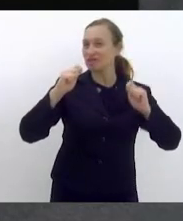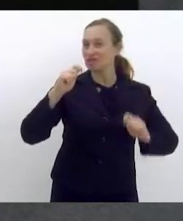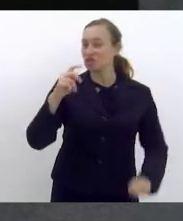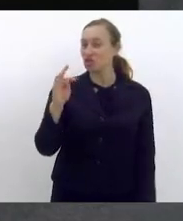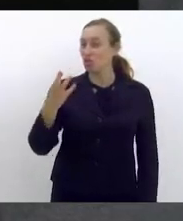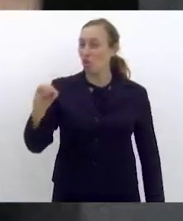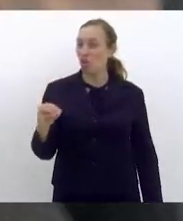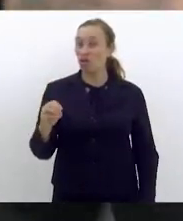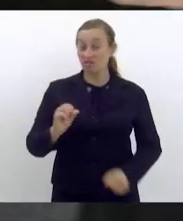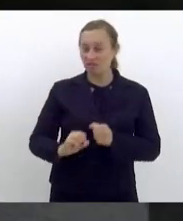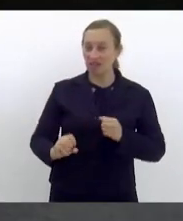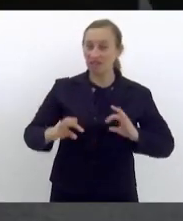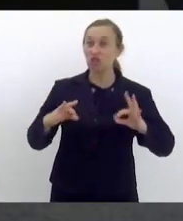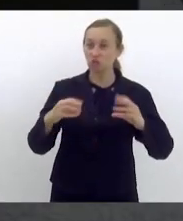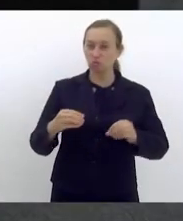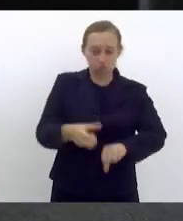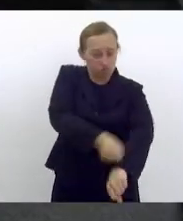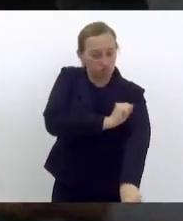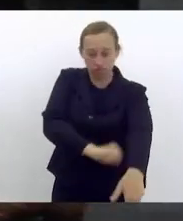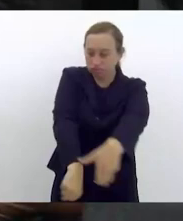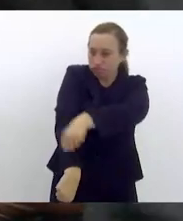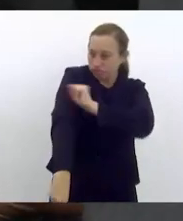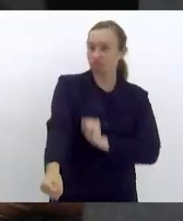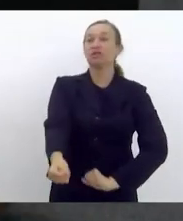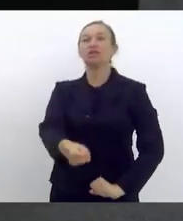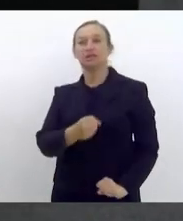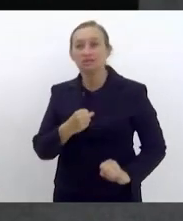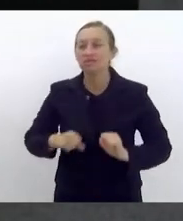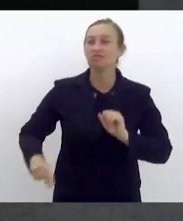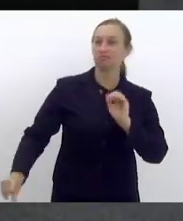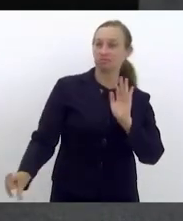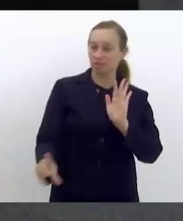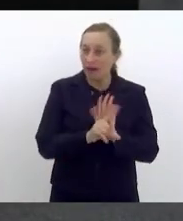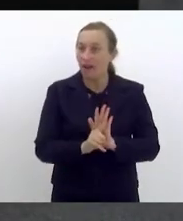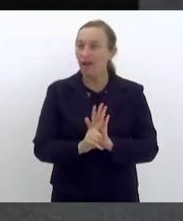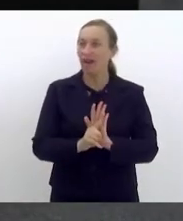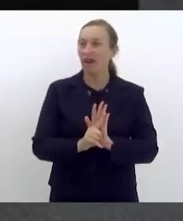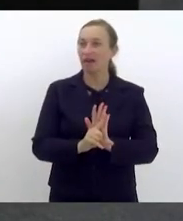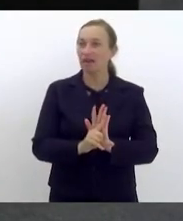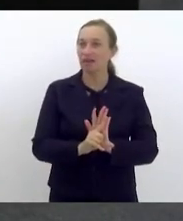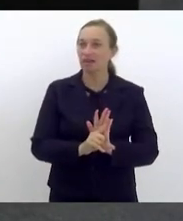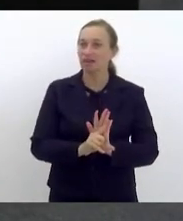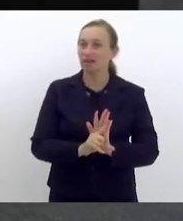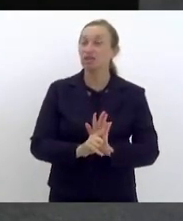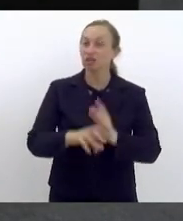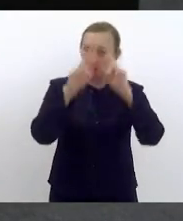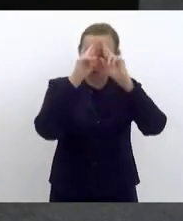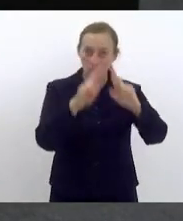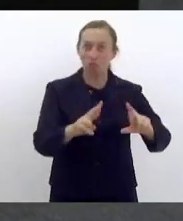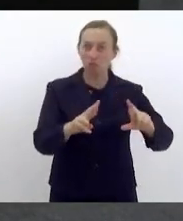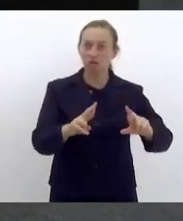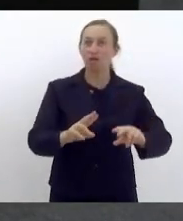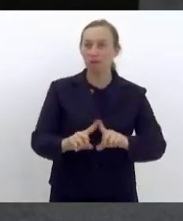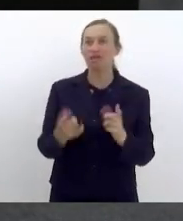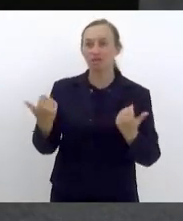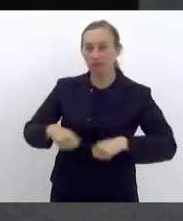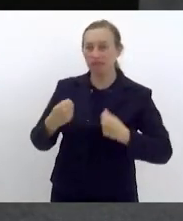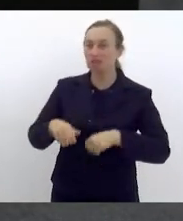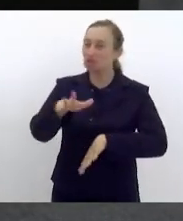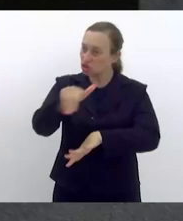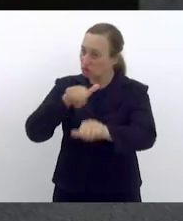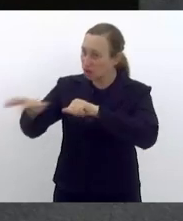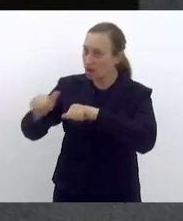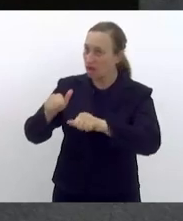fazendo o que tiver que ser feito dentro da legalidade, dentro do diálogo, dentro da moralidade e do respeito. Mas é preciso chamar os